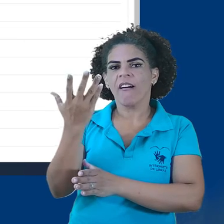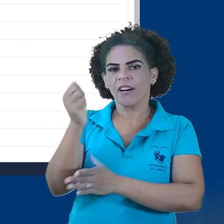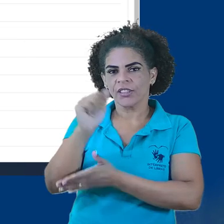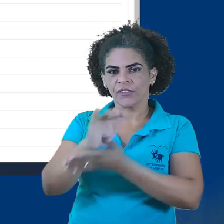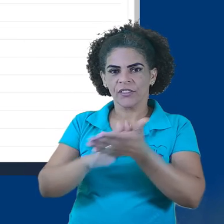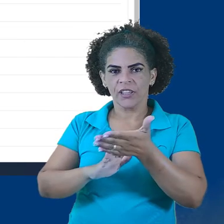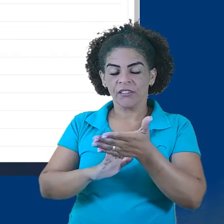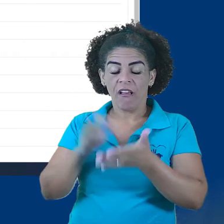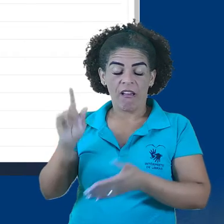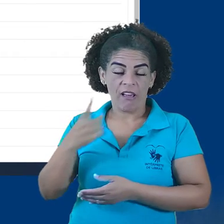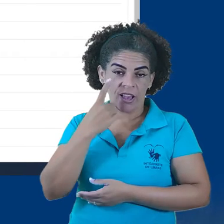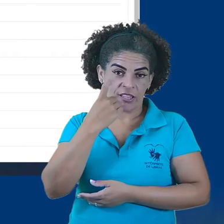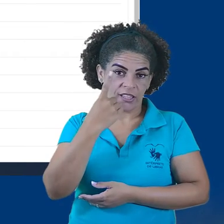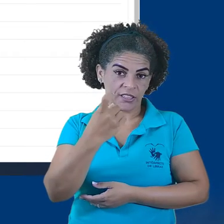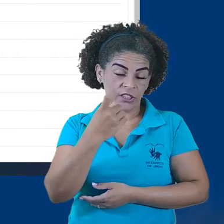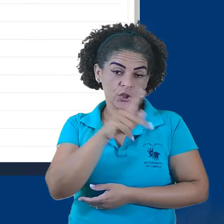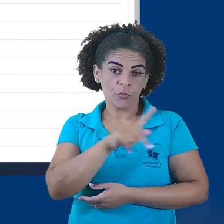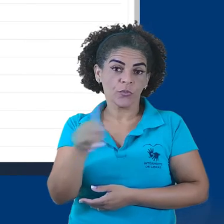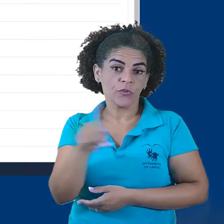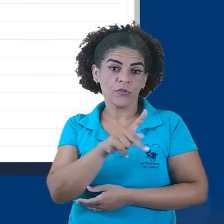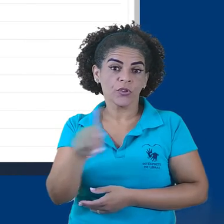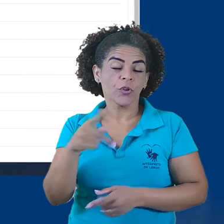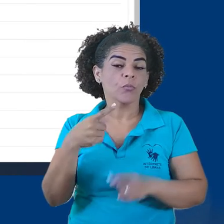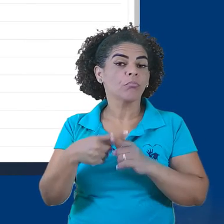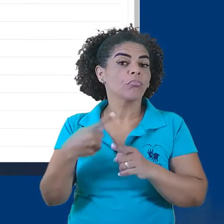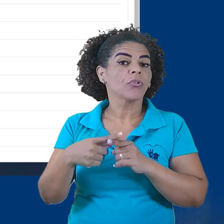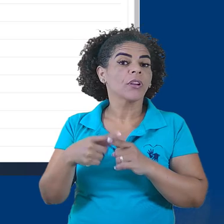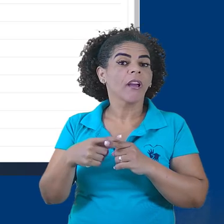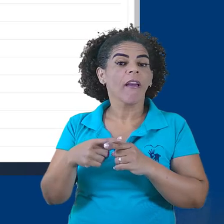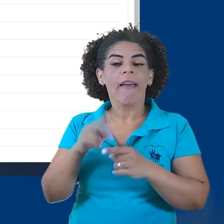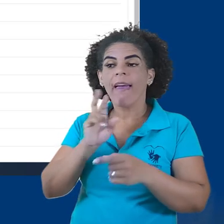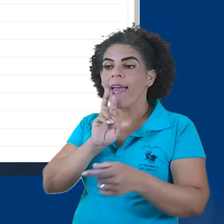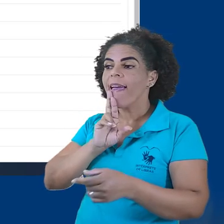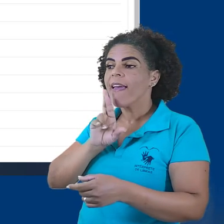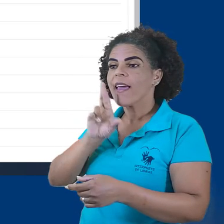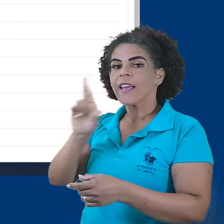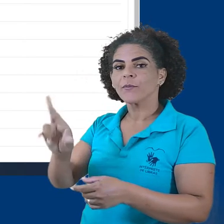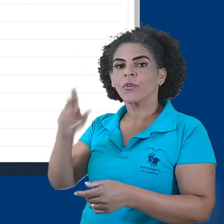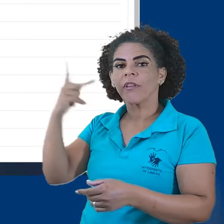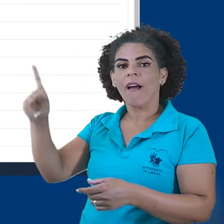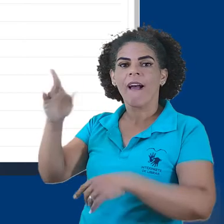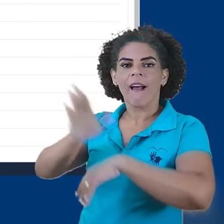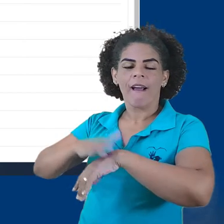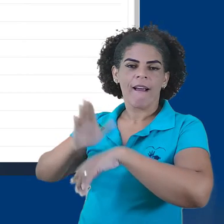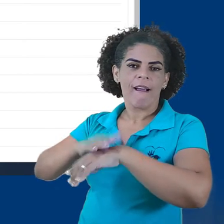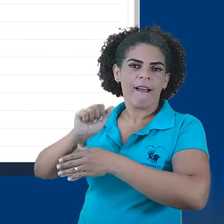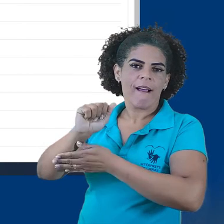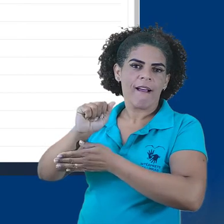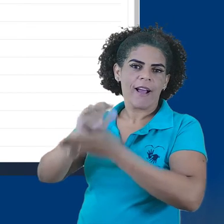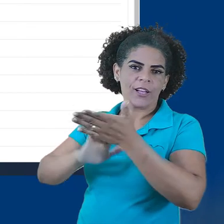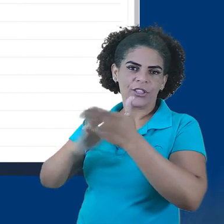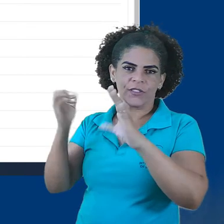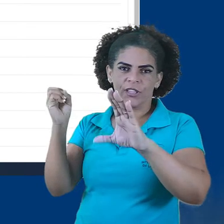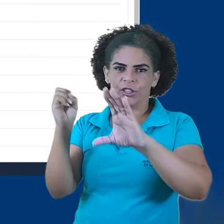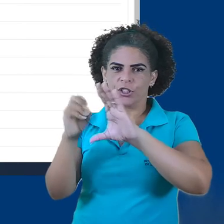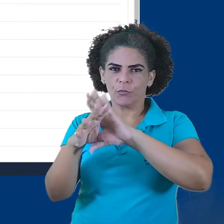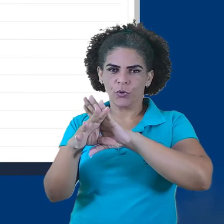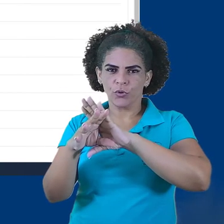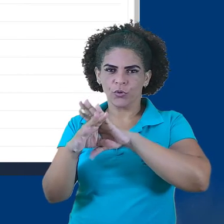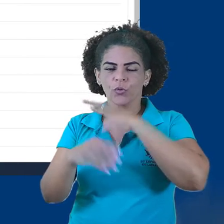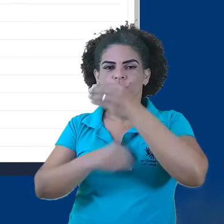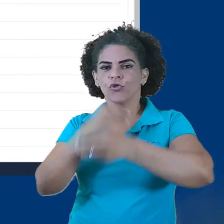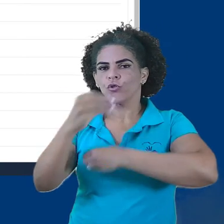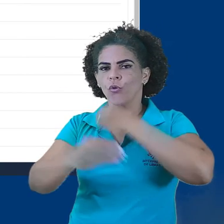esteja criada. Também é um recurso interessante para professores, no sentido de retornar aos estudantes